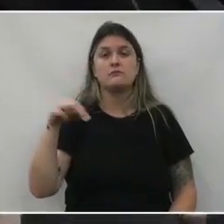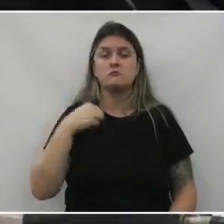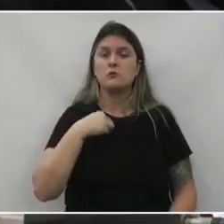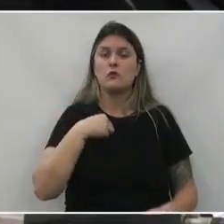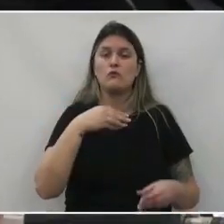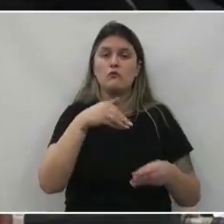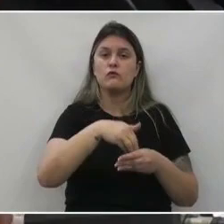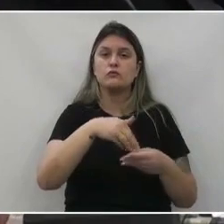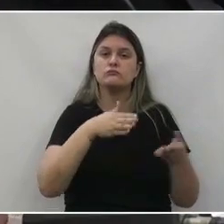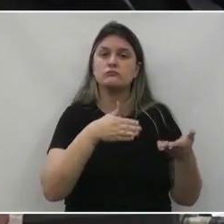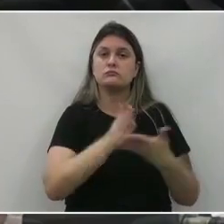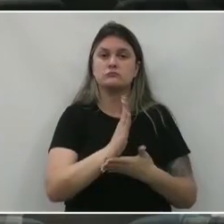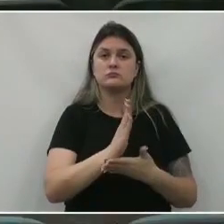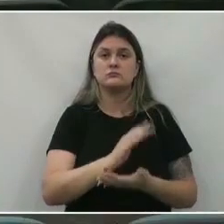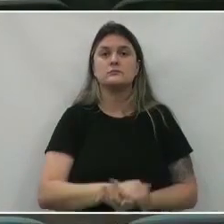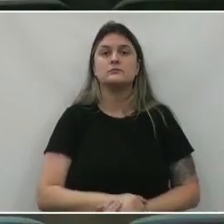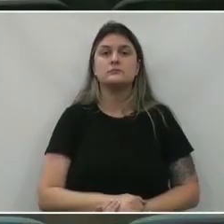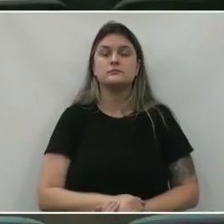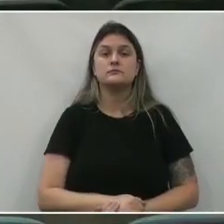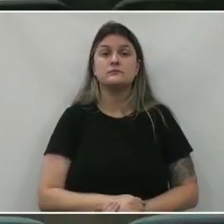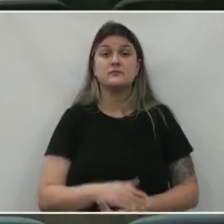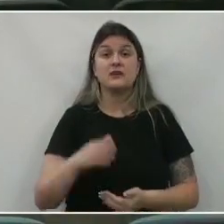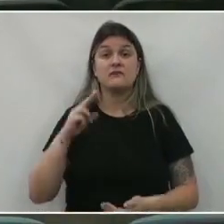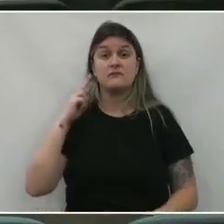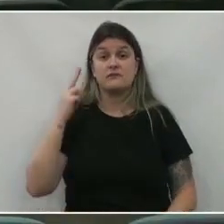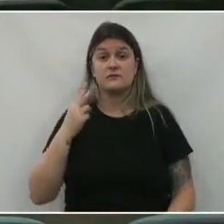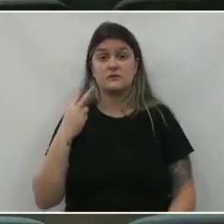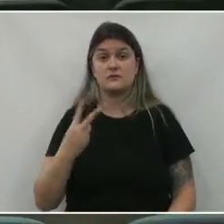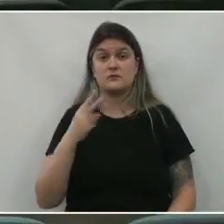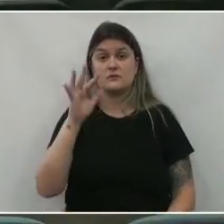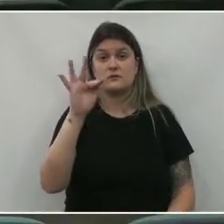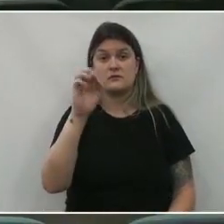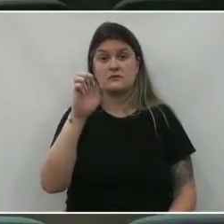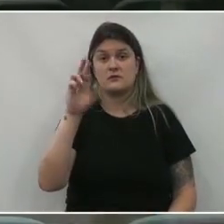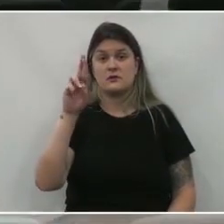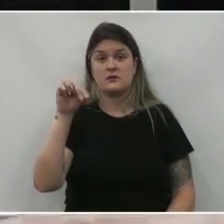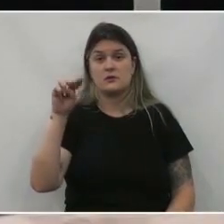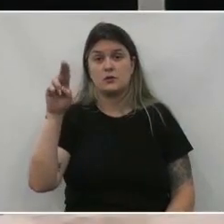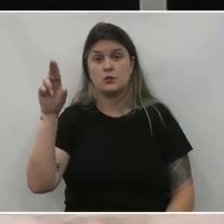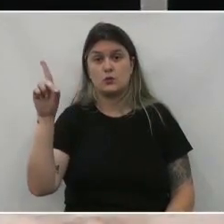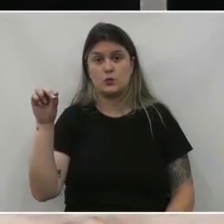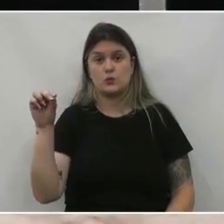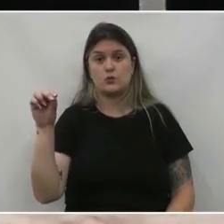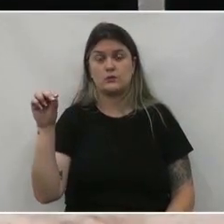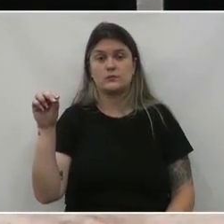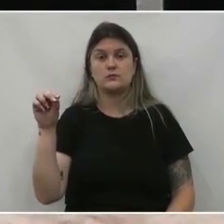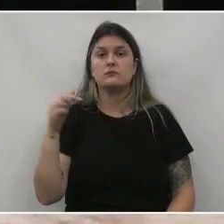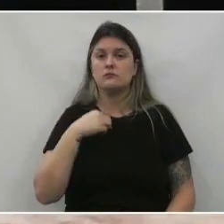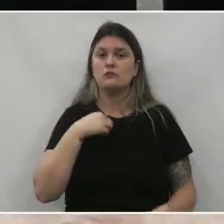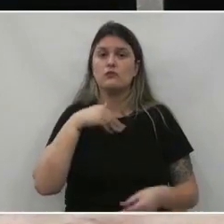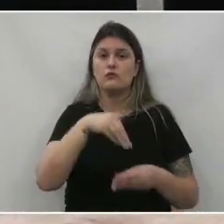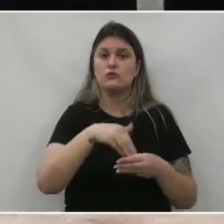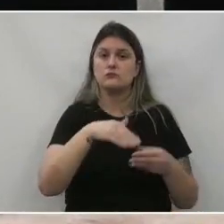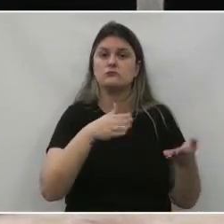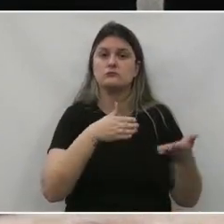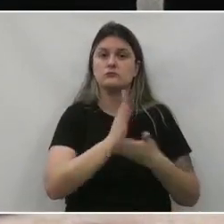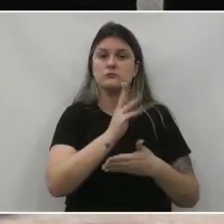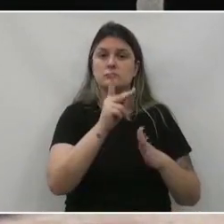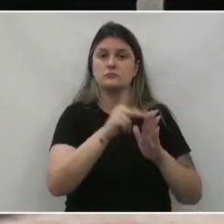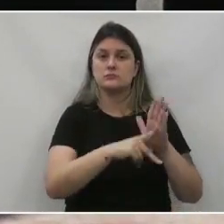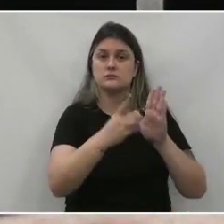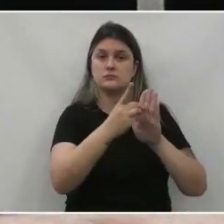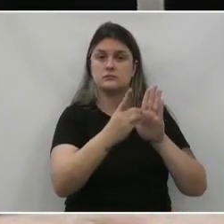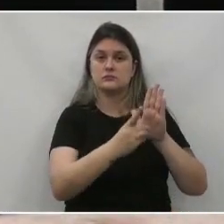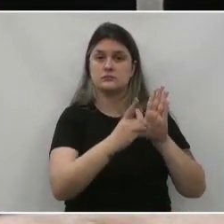favorável vereador fernando fernando edgar vier favorável ao projeto de